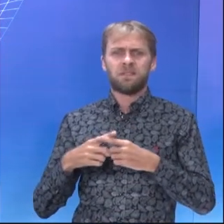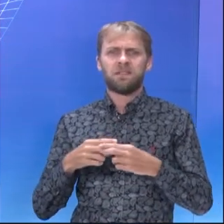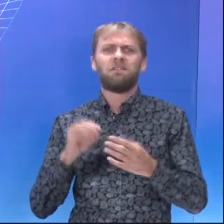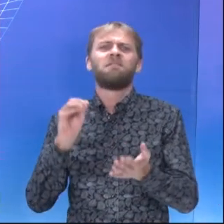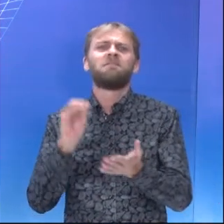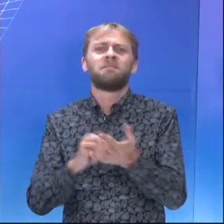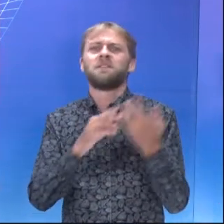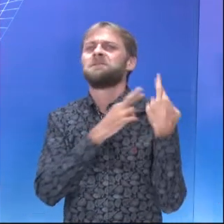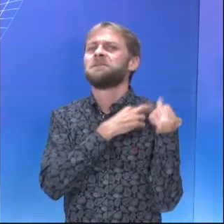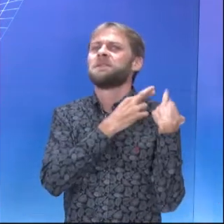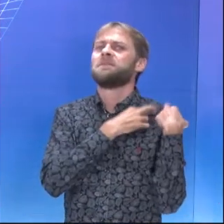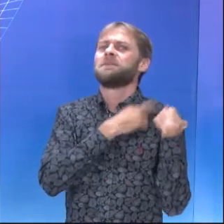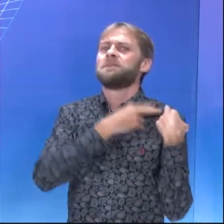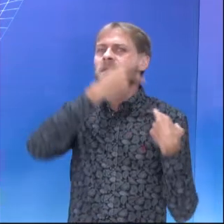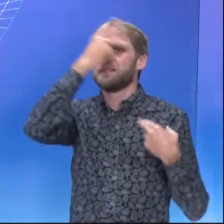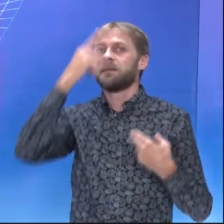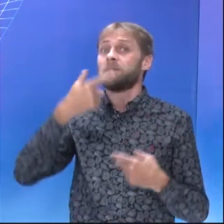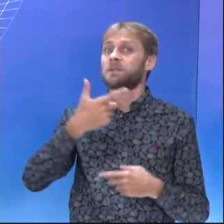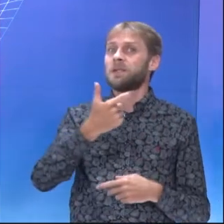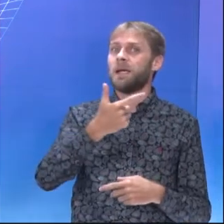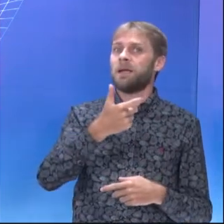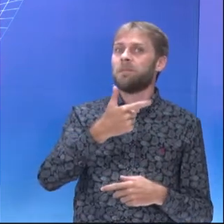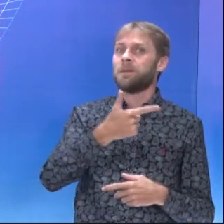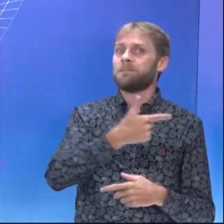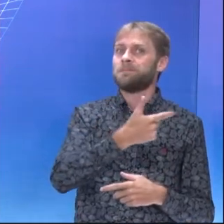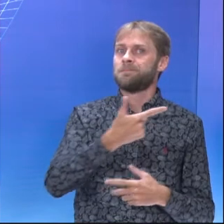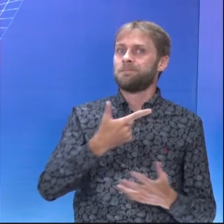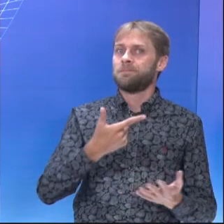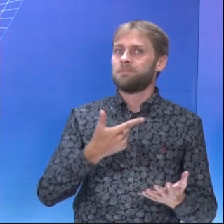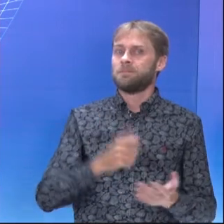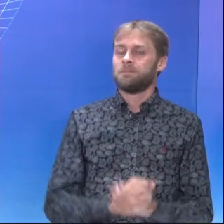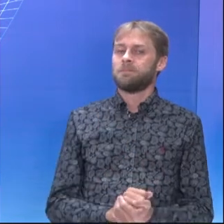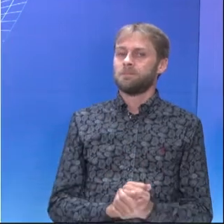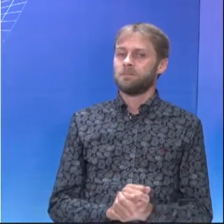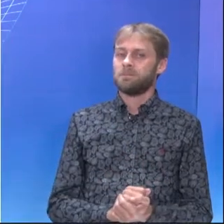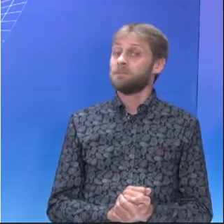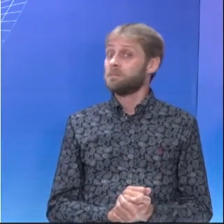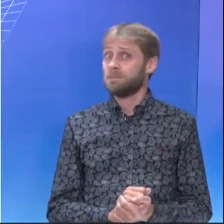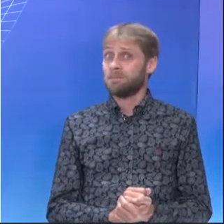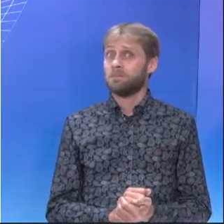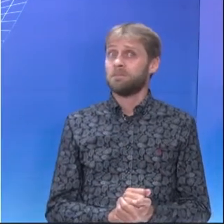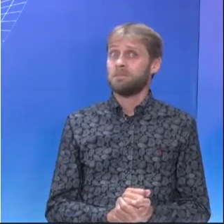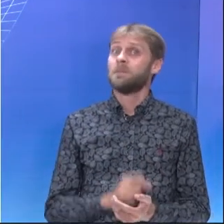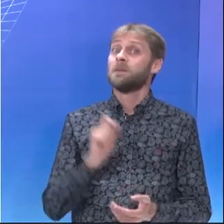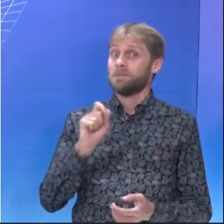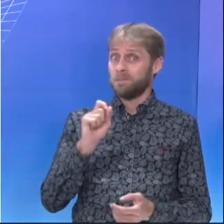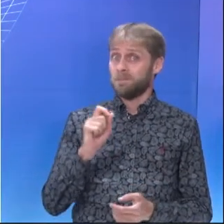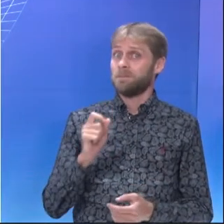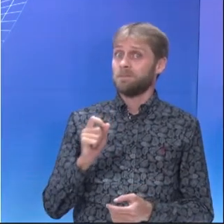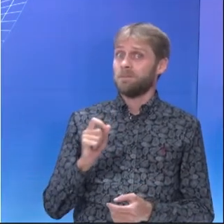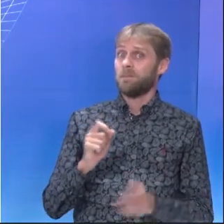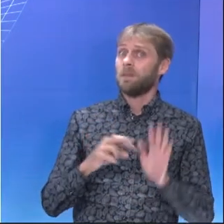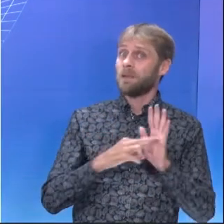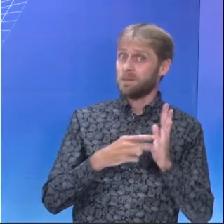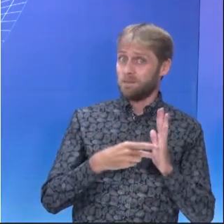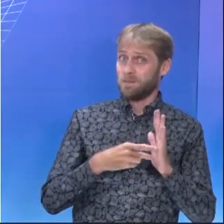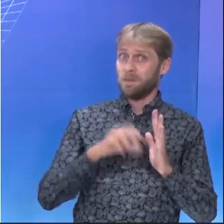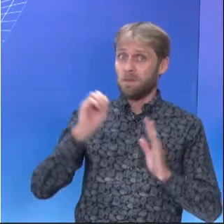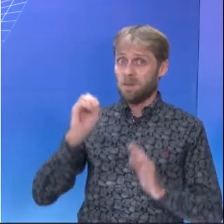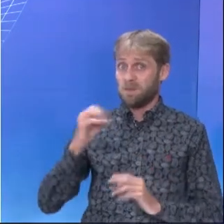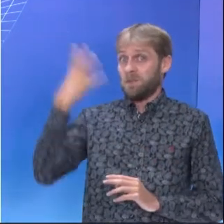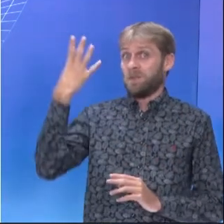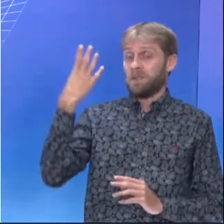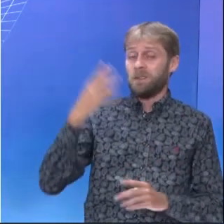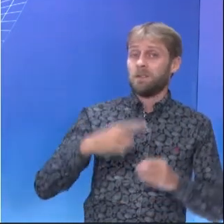negligência de portadores de armas. Opa, olha só. Quer dizer então que é uma tragédia que aconteceu em Burkesville.